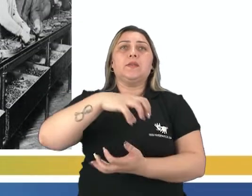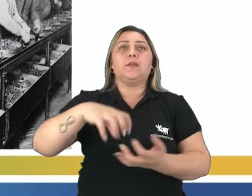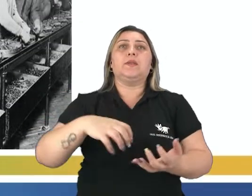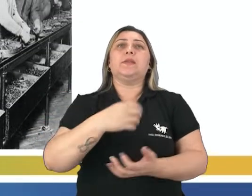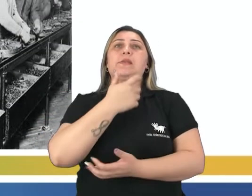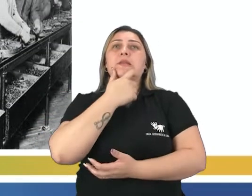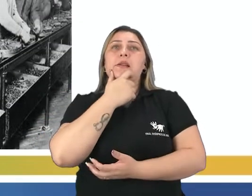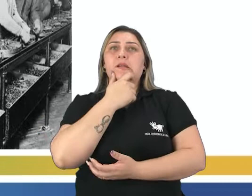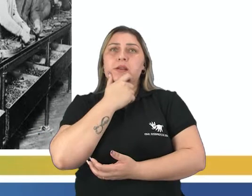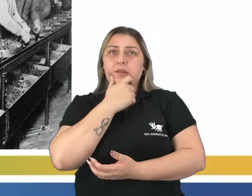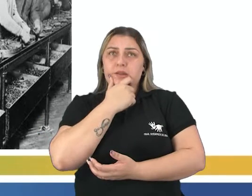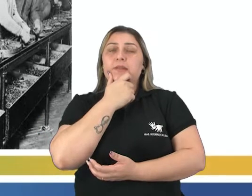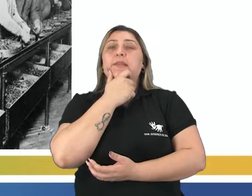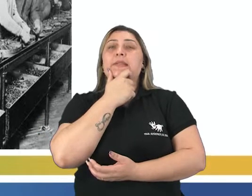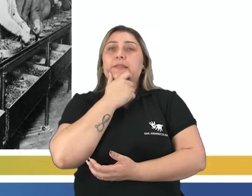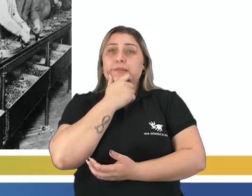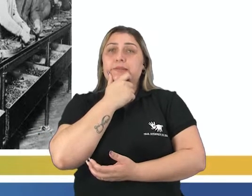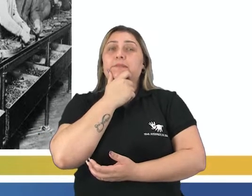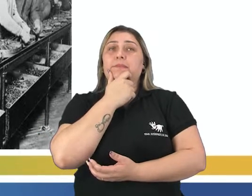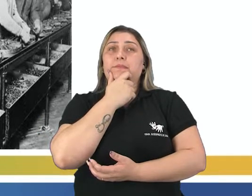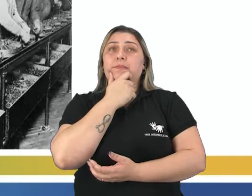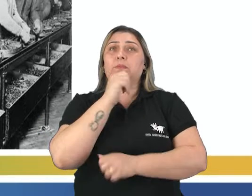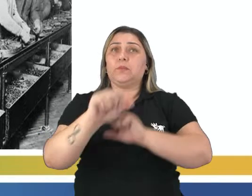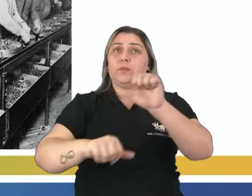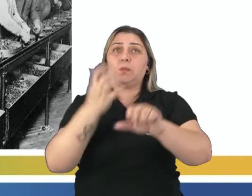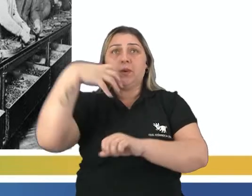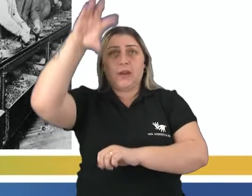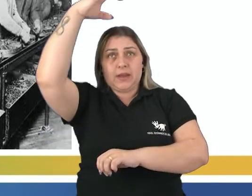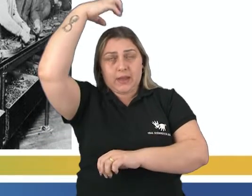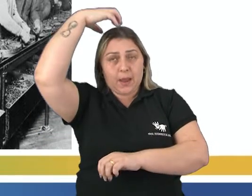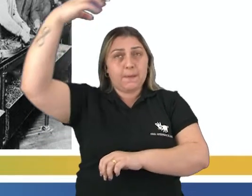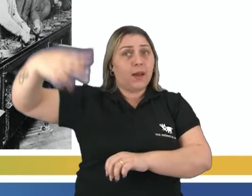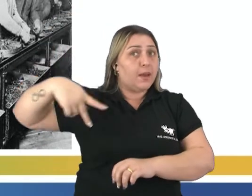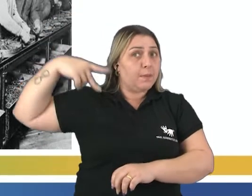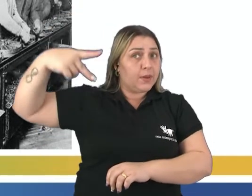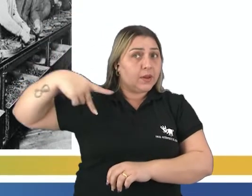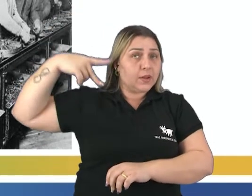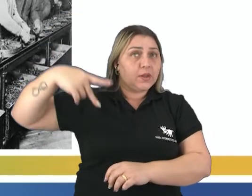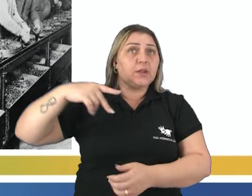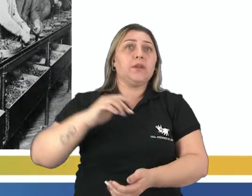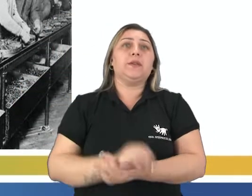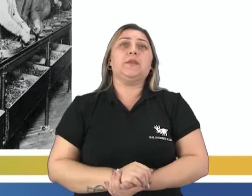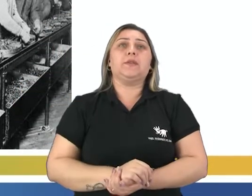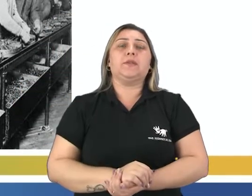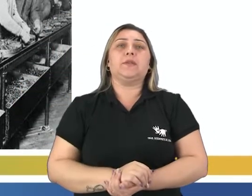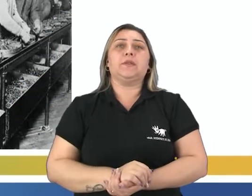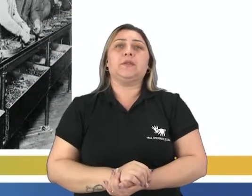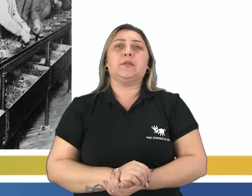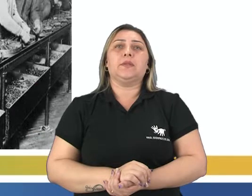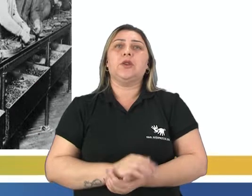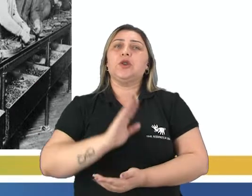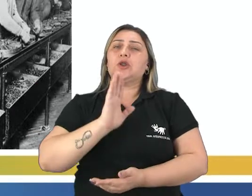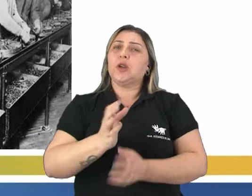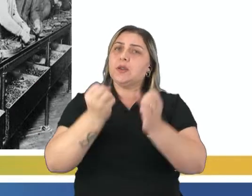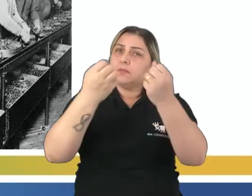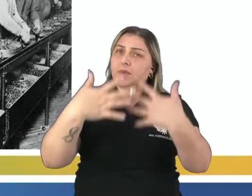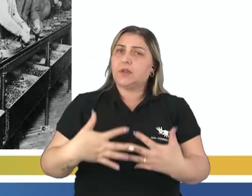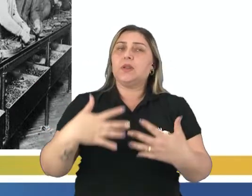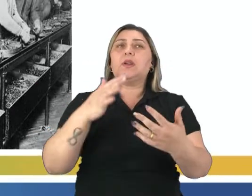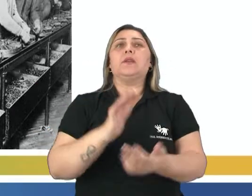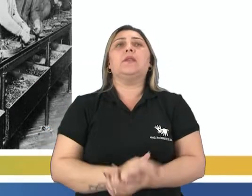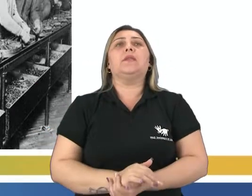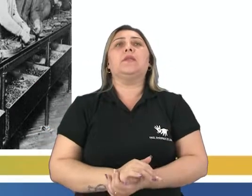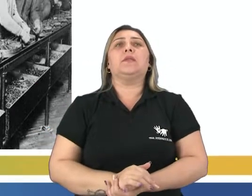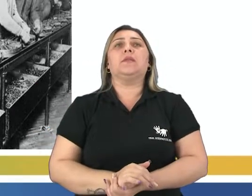Gloriosa. A Inglaterra passou a ser uma monarquia parlamentarista, que foi o que a gente já debateu, certo?